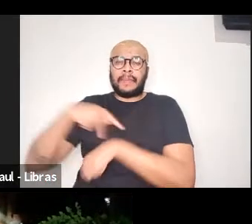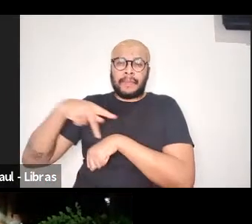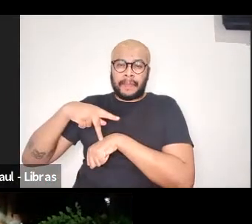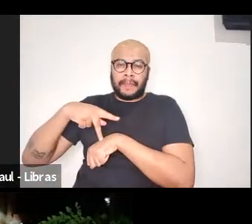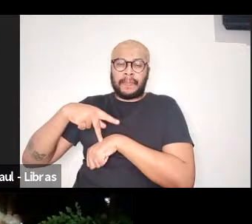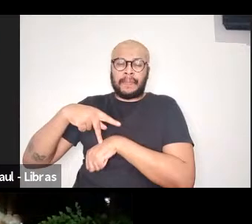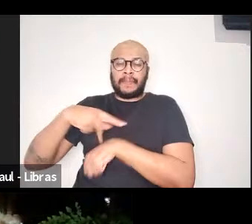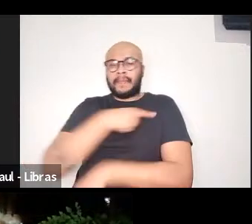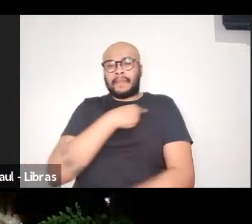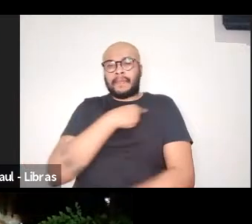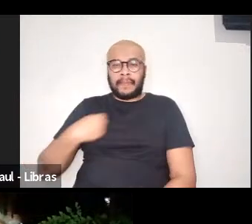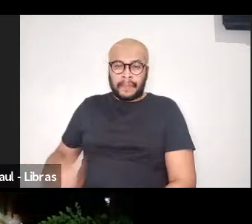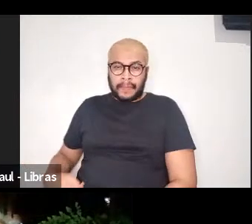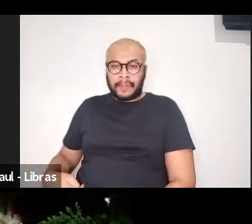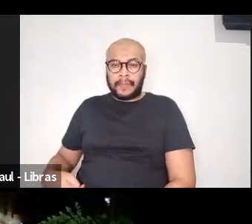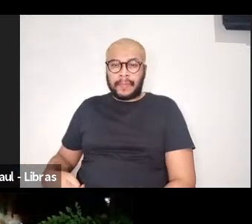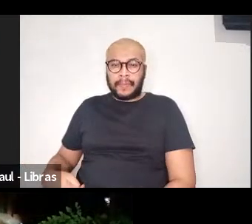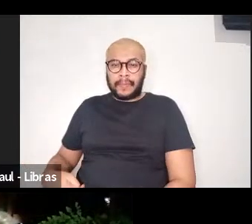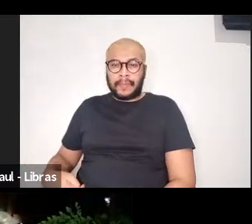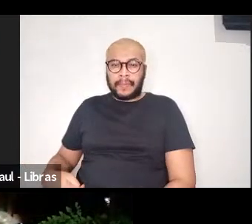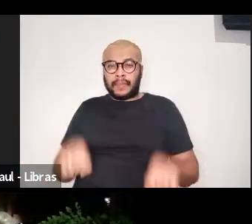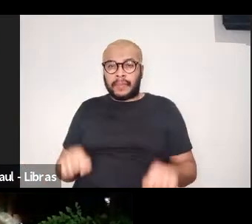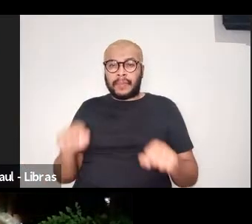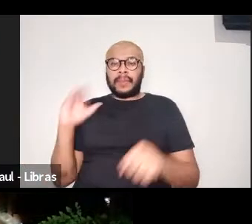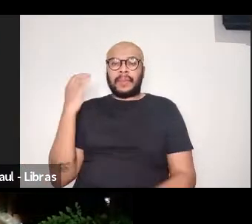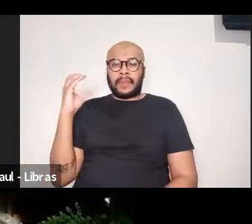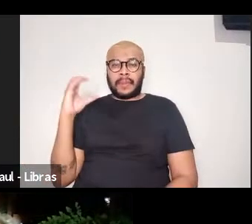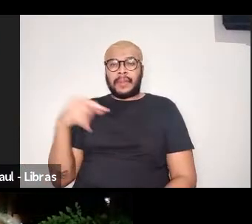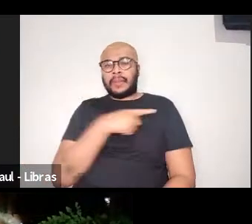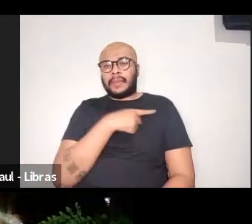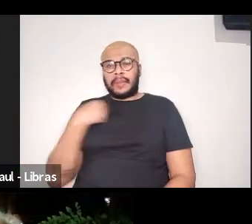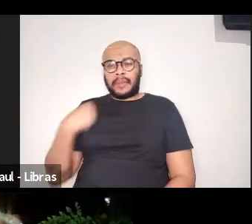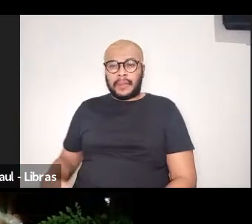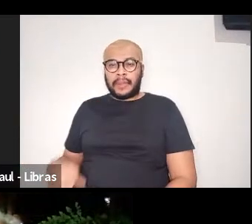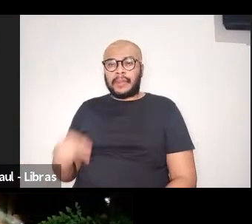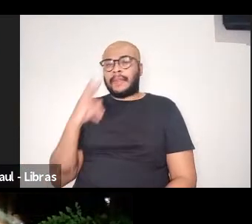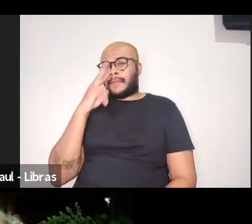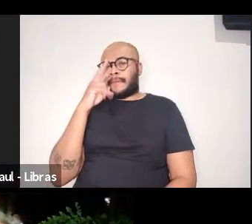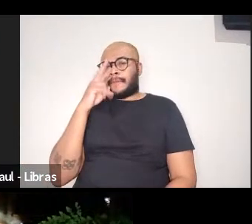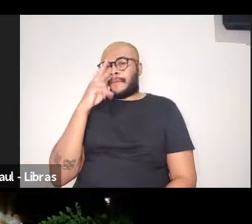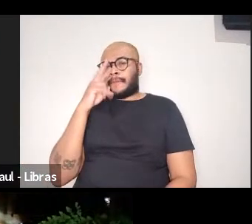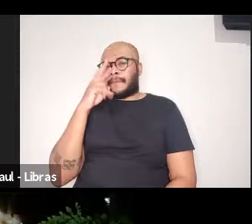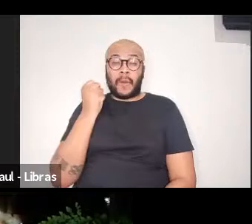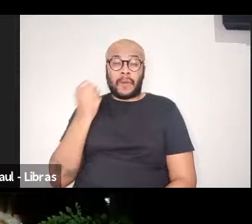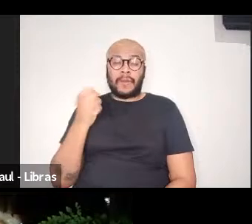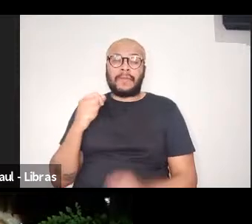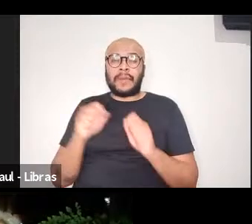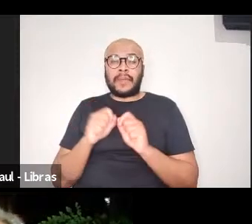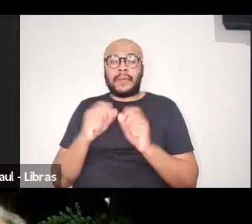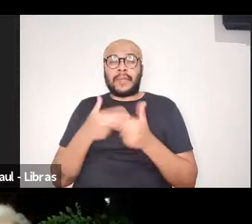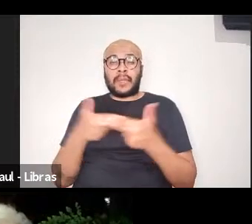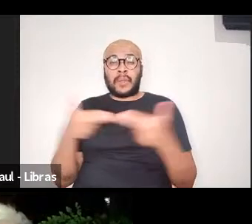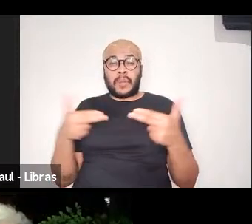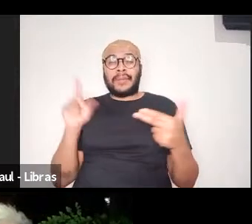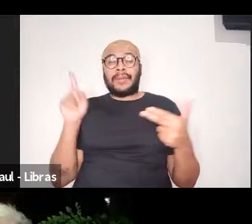o sistema científico chinês, que é muito forte, está fazendo muitas coisas, cancelou